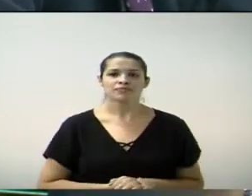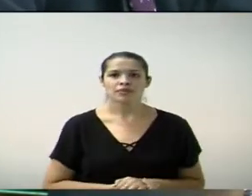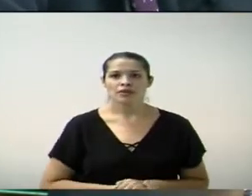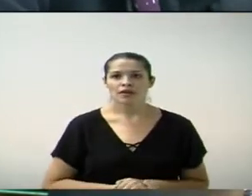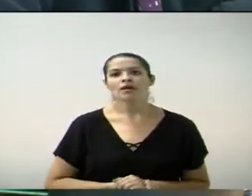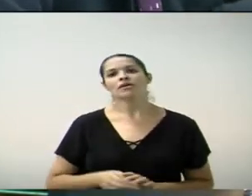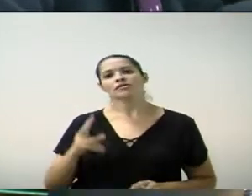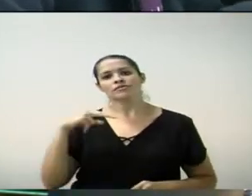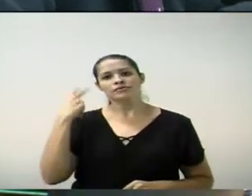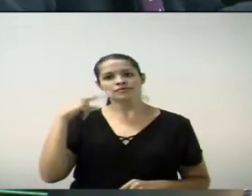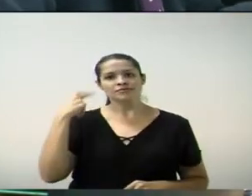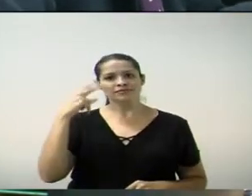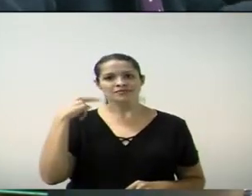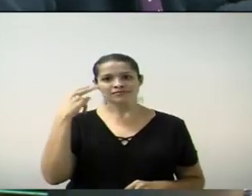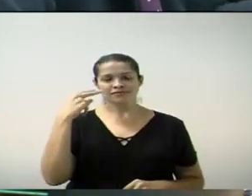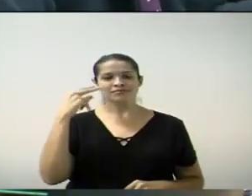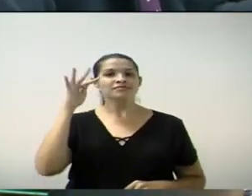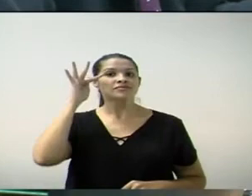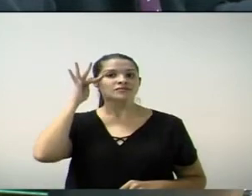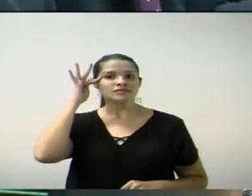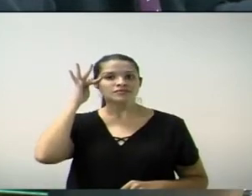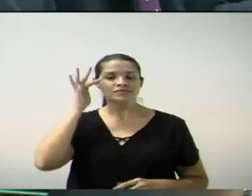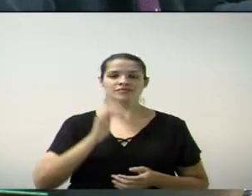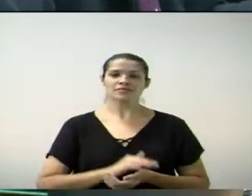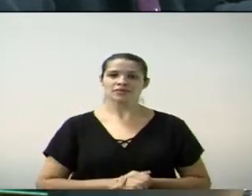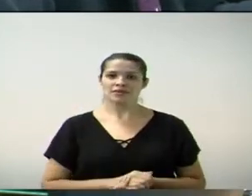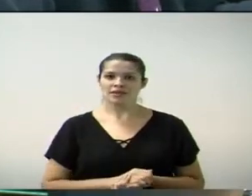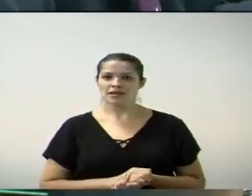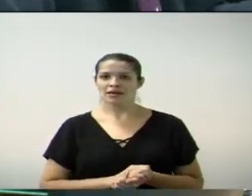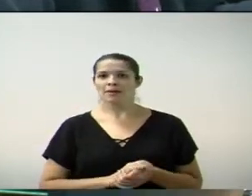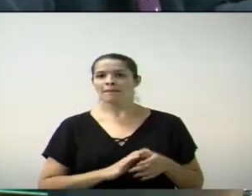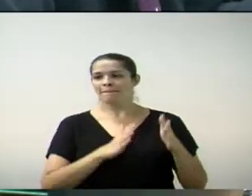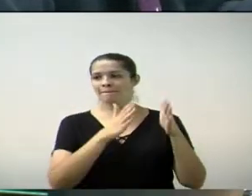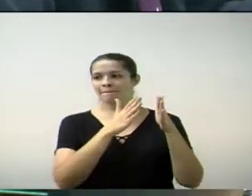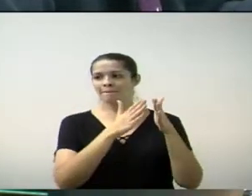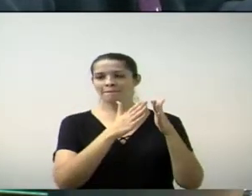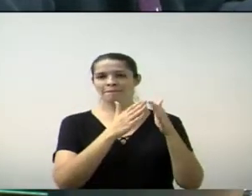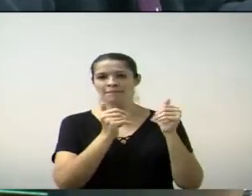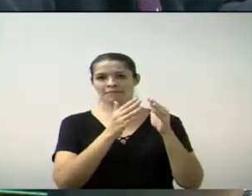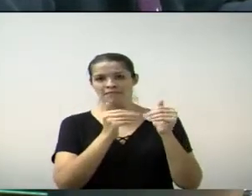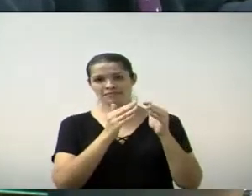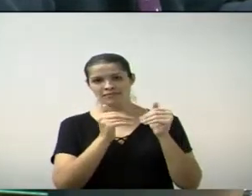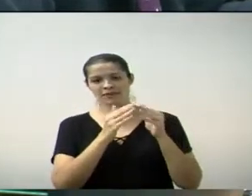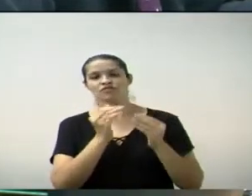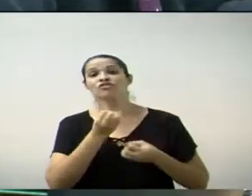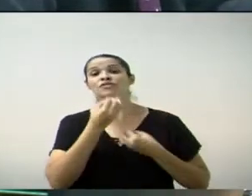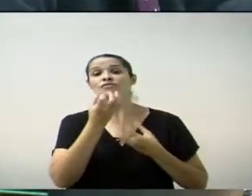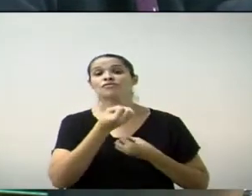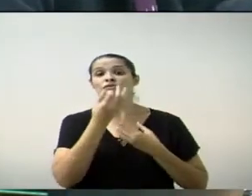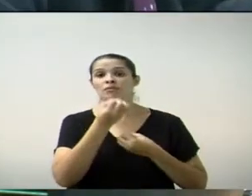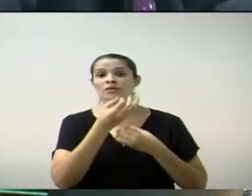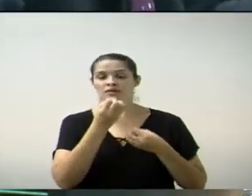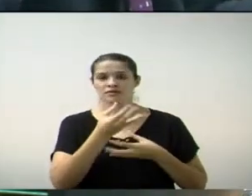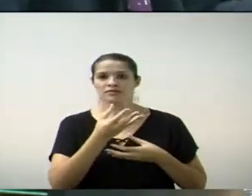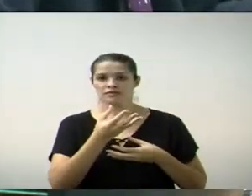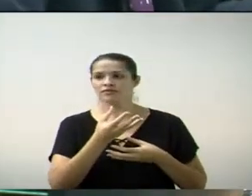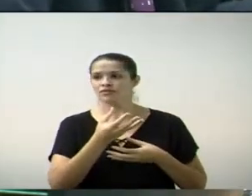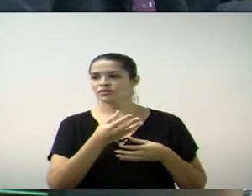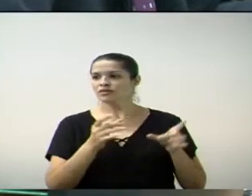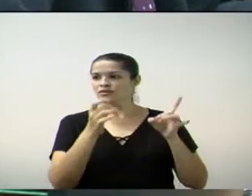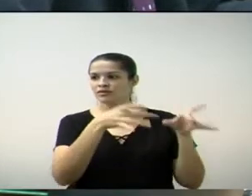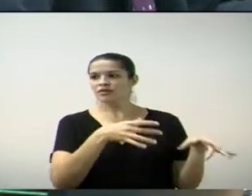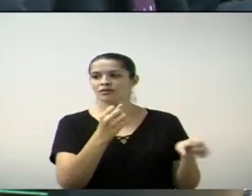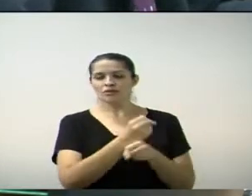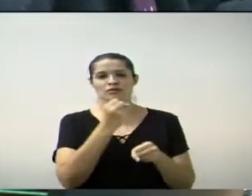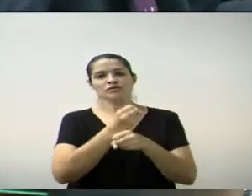Xavier, requerendo informações do executivo sob indicação 21 de 17, referente à implantação de plano